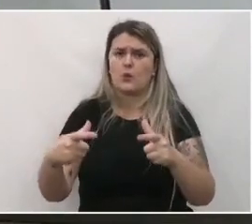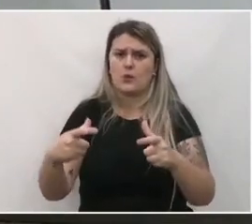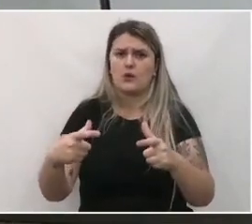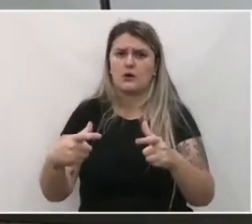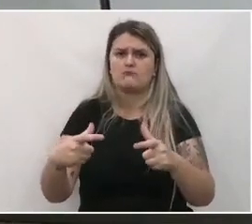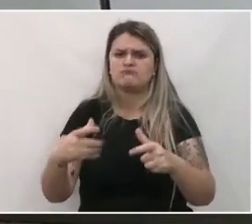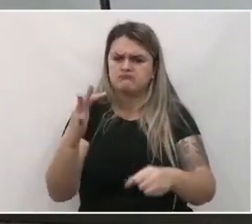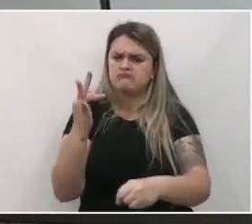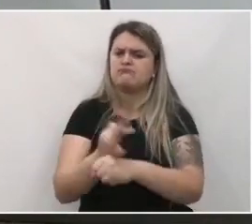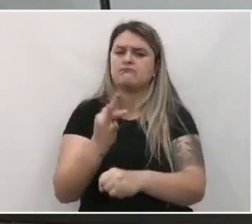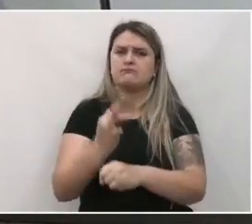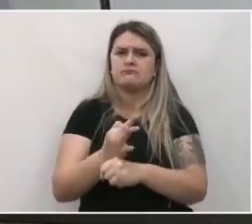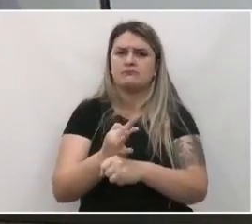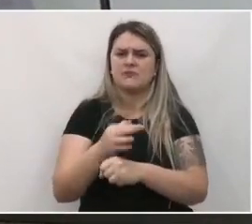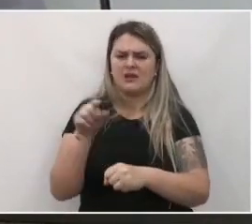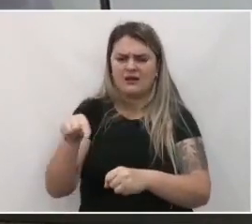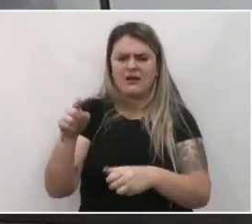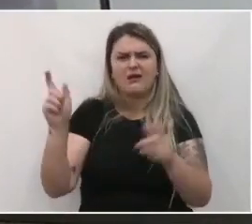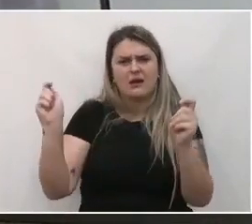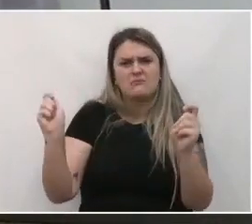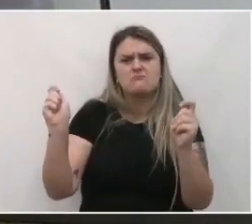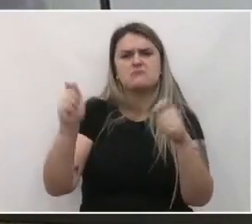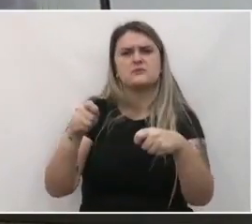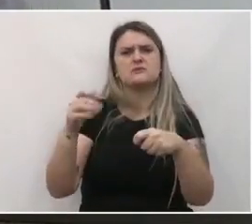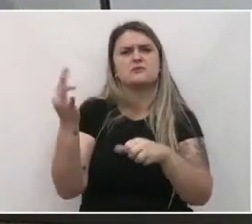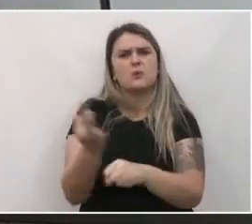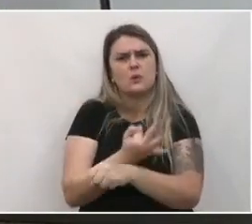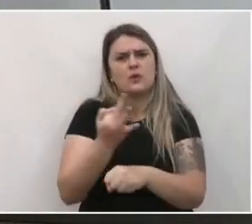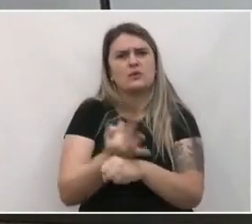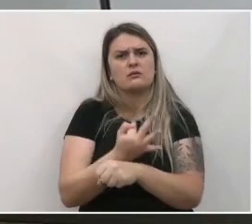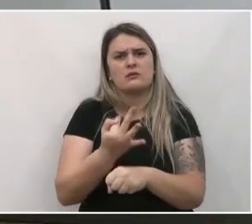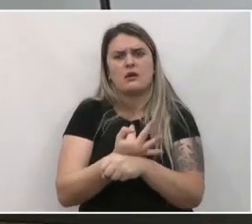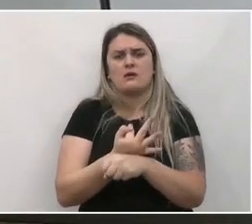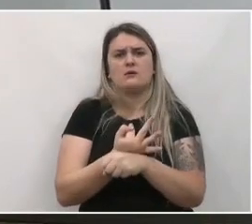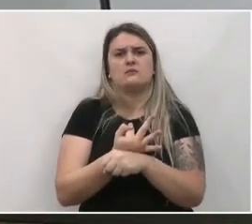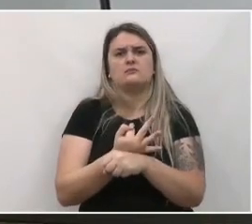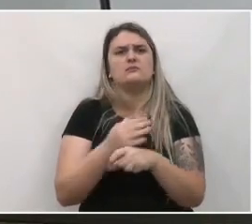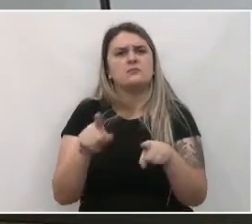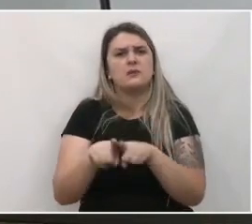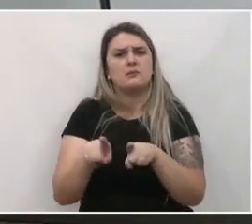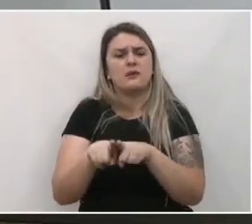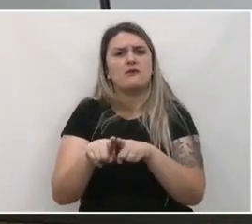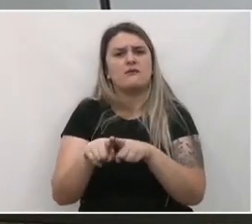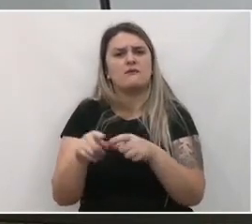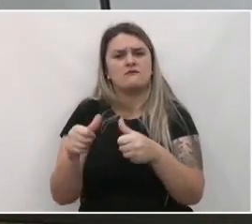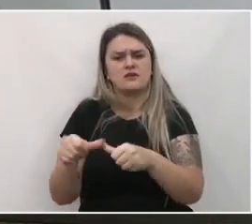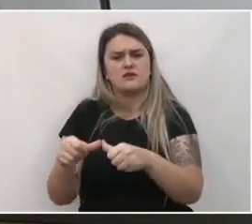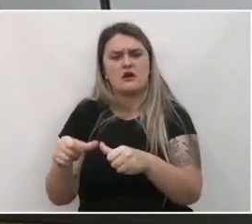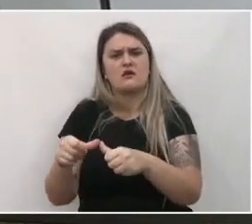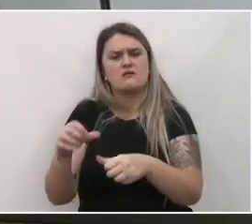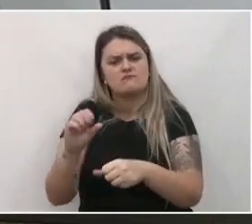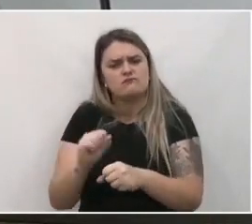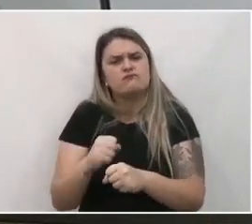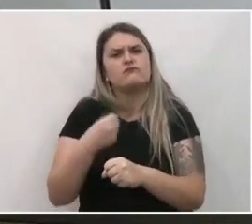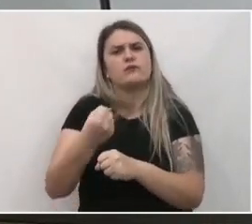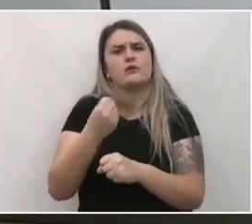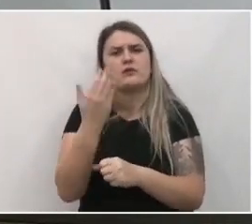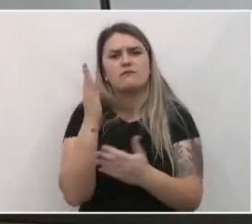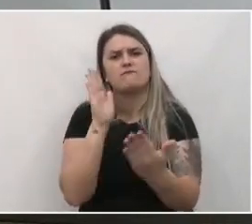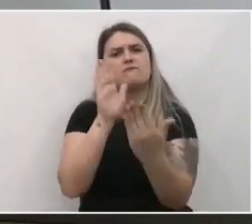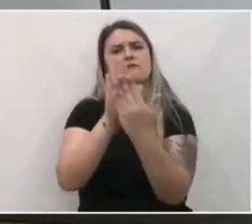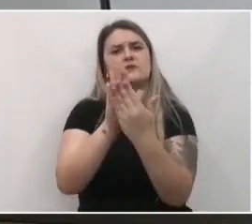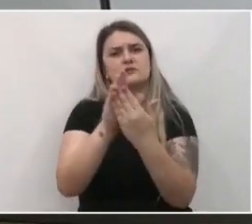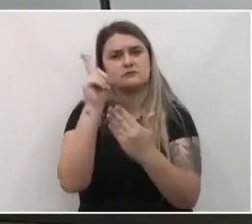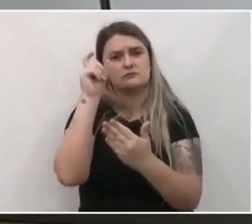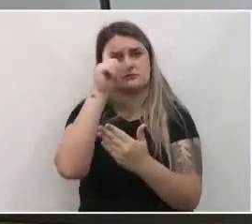capaz de resistir e de se preservar diante das dificuldades. E